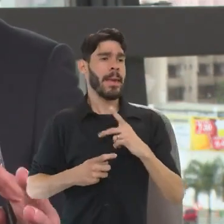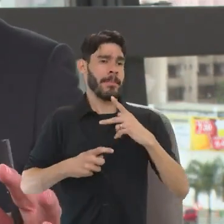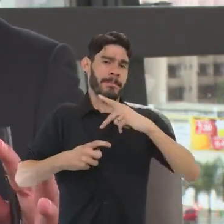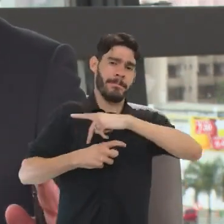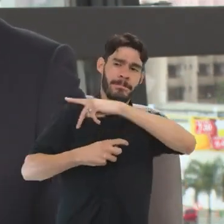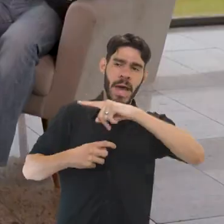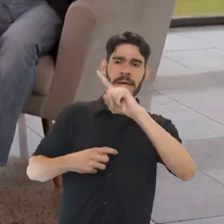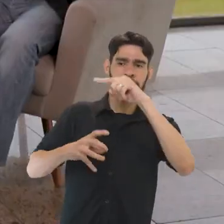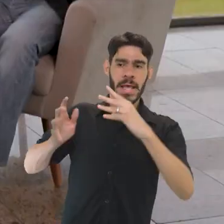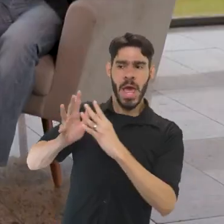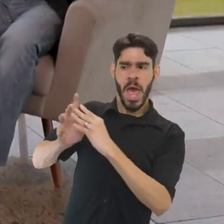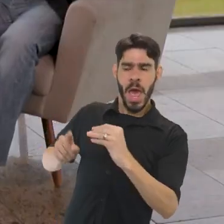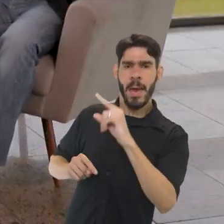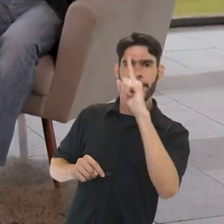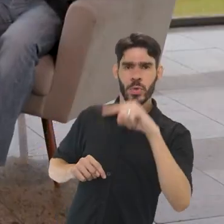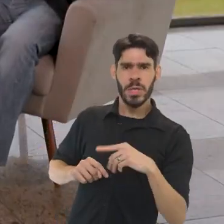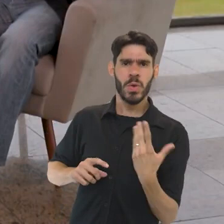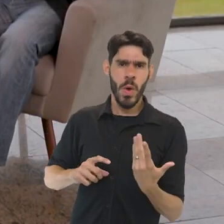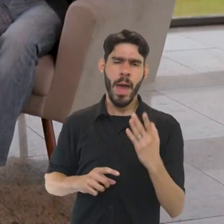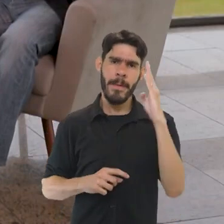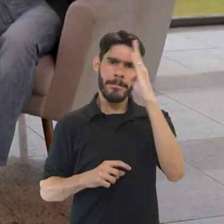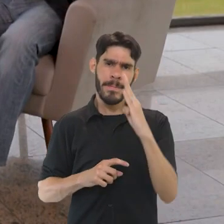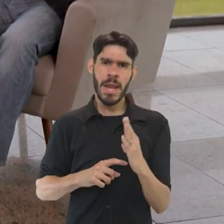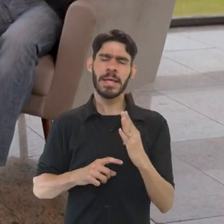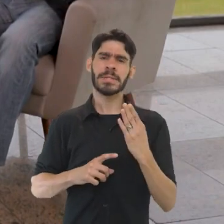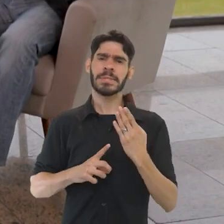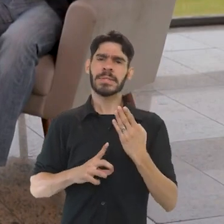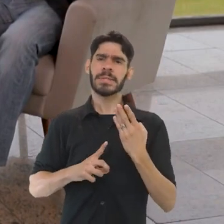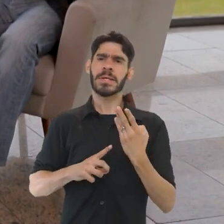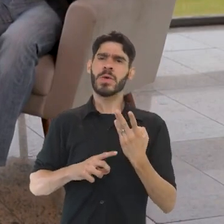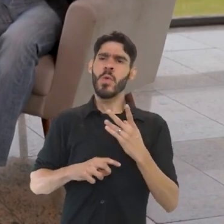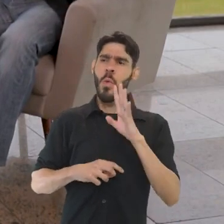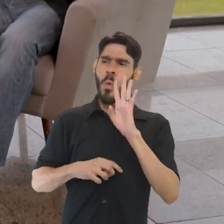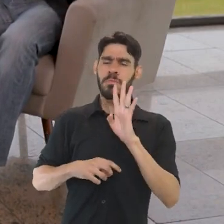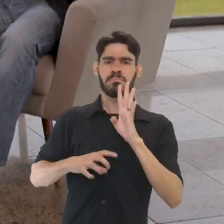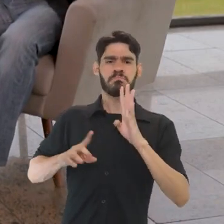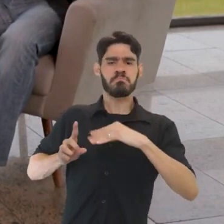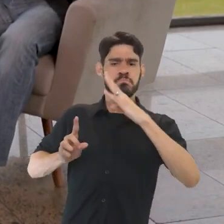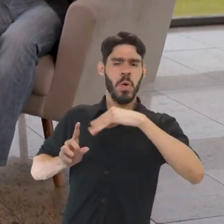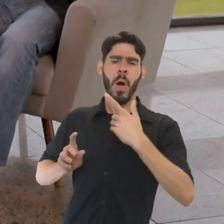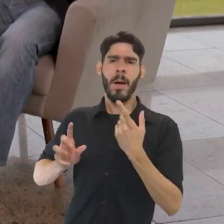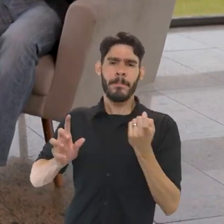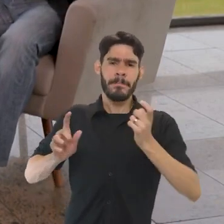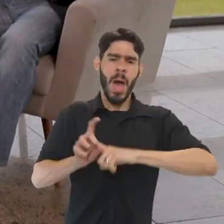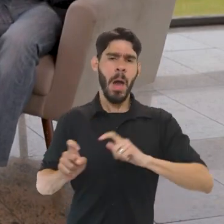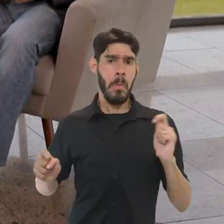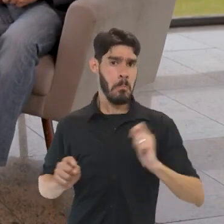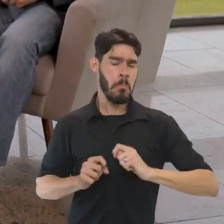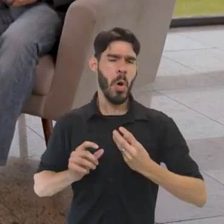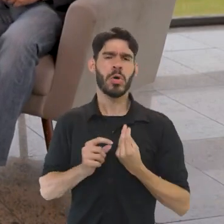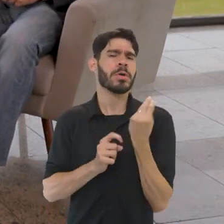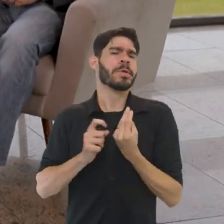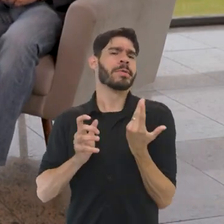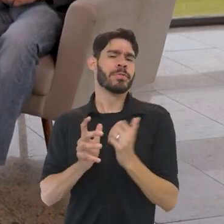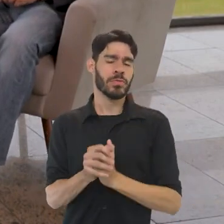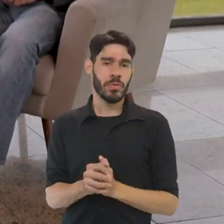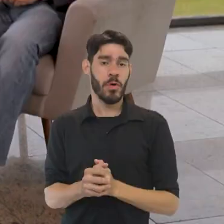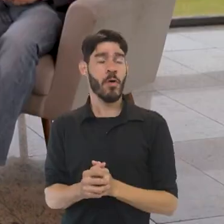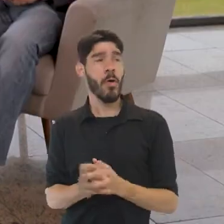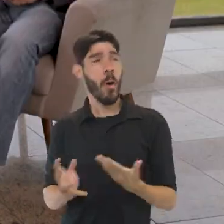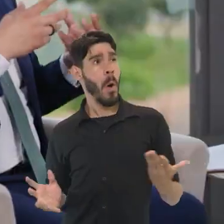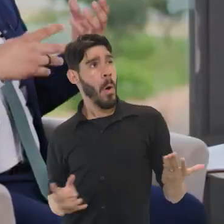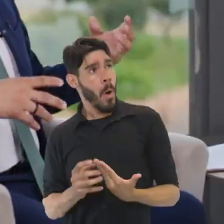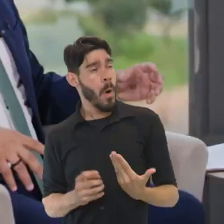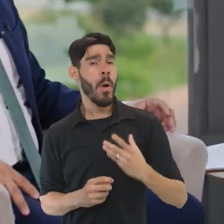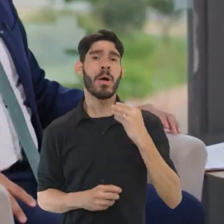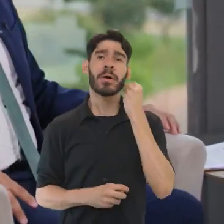países que são paradigmas, modelos que o Brasil pode se espelhar ou vale a pena uma parceria? Como é que está esse processo? Hoje a